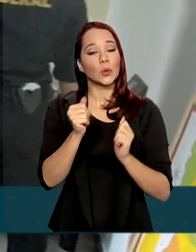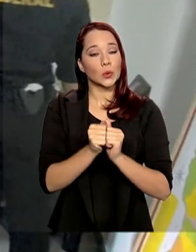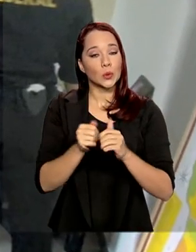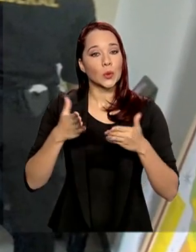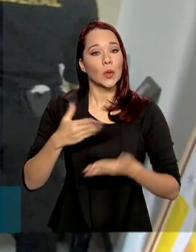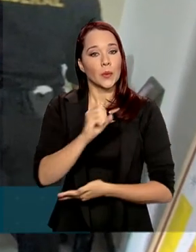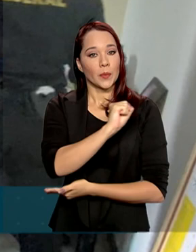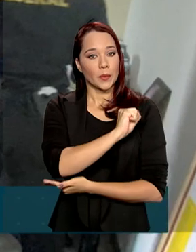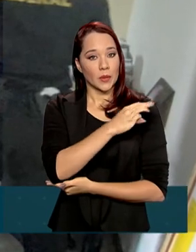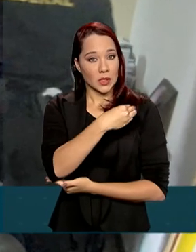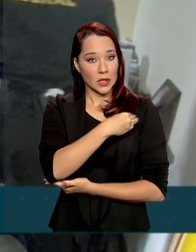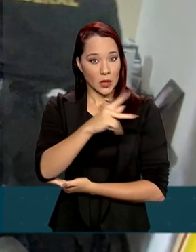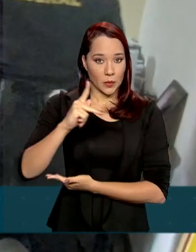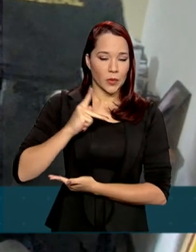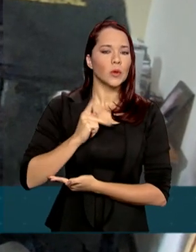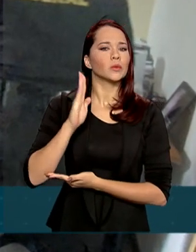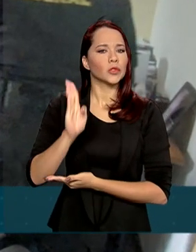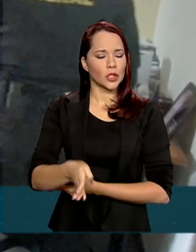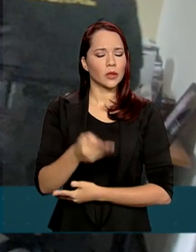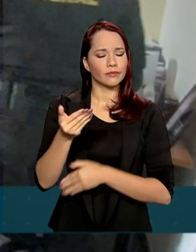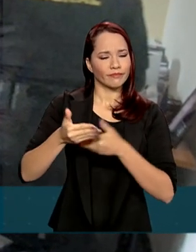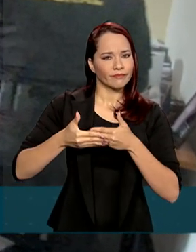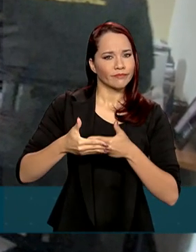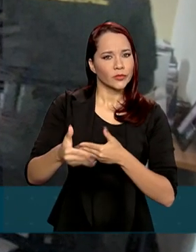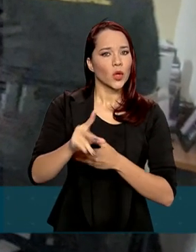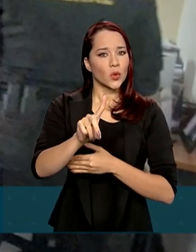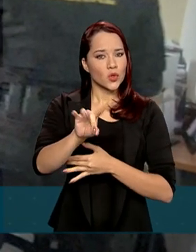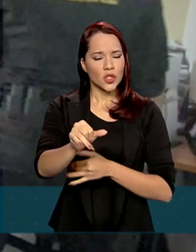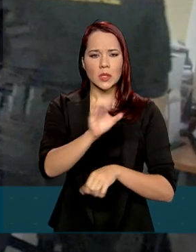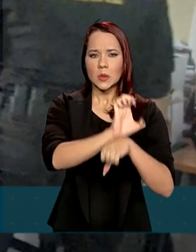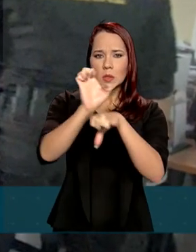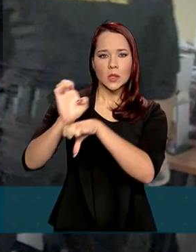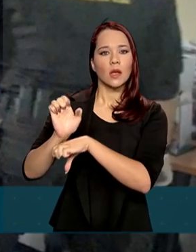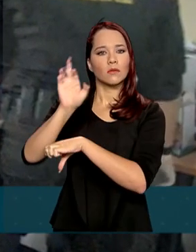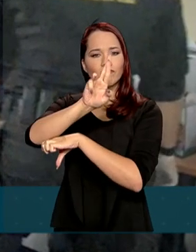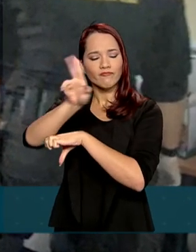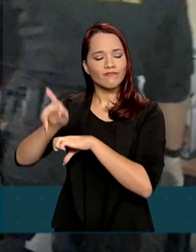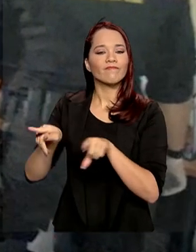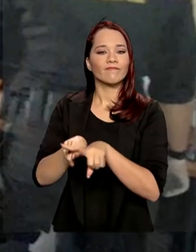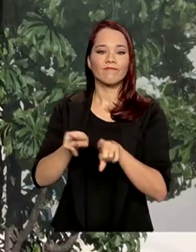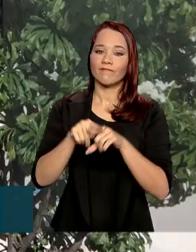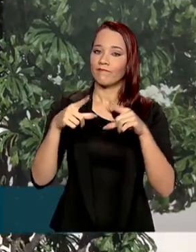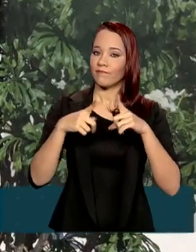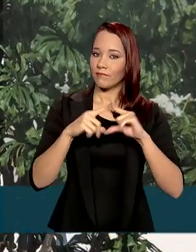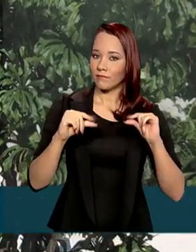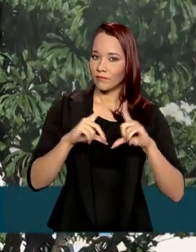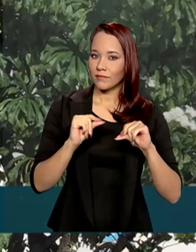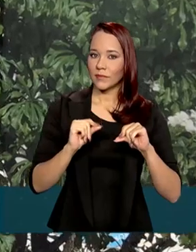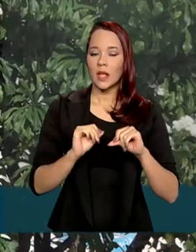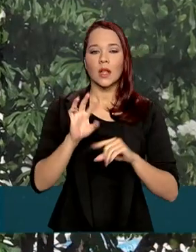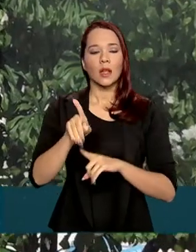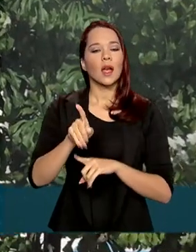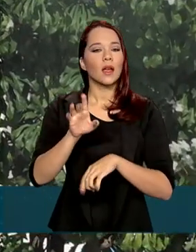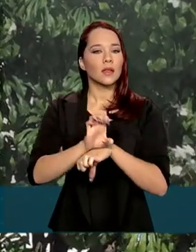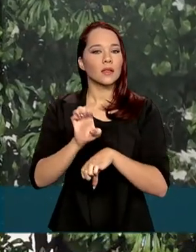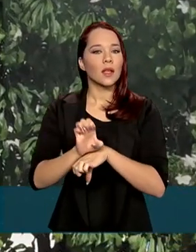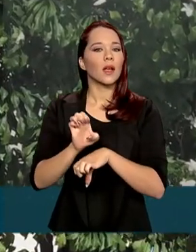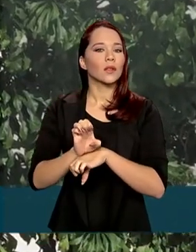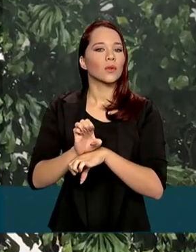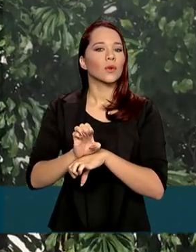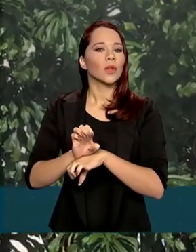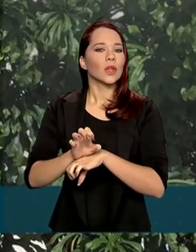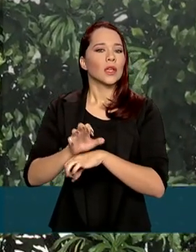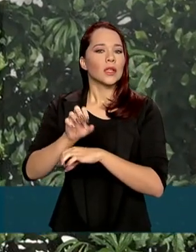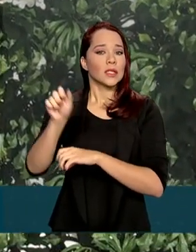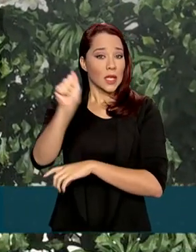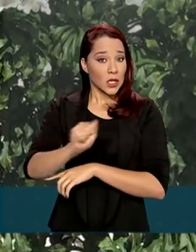Público, foram deflagradas nos últimos dias em diversos estados e também no Distrito Federal. Em Sergipe, por exemplo, o